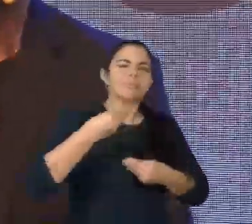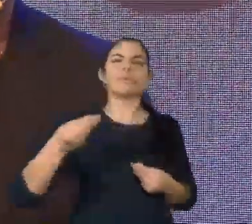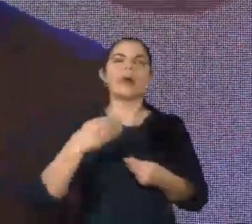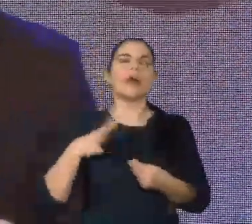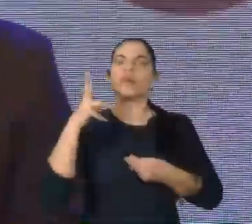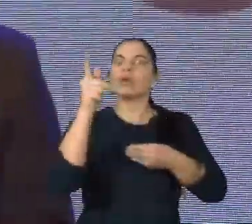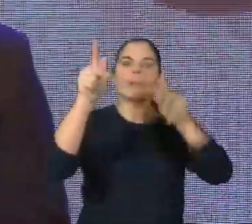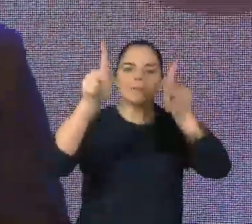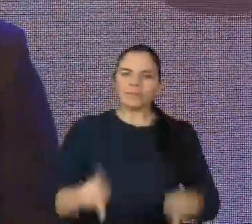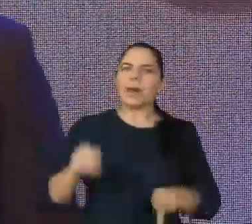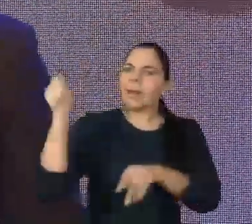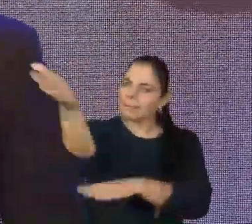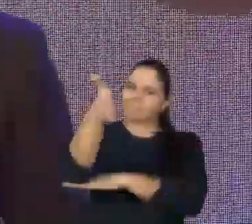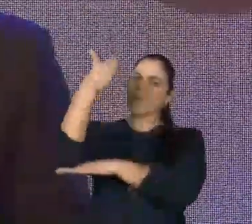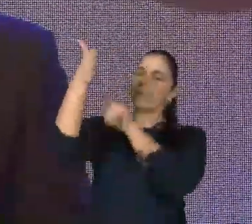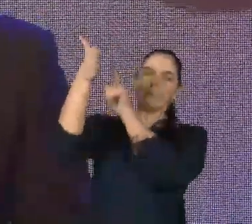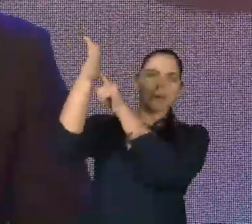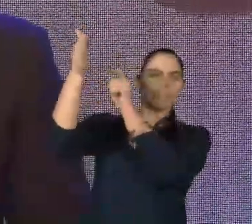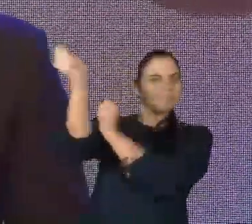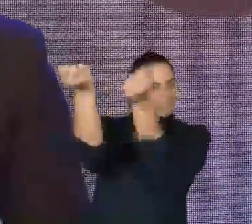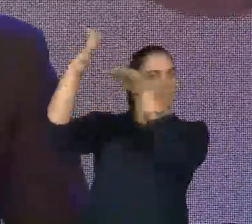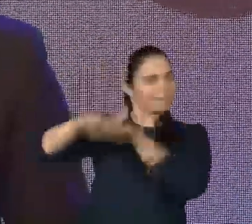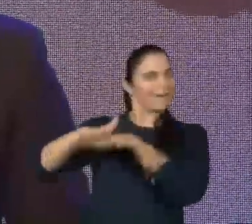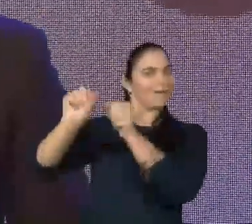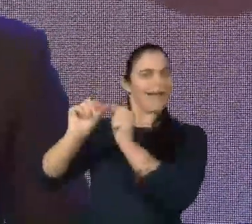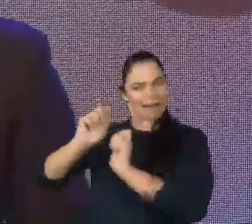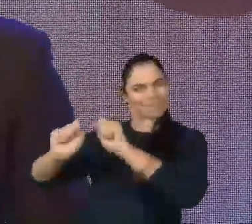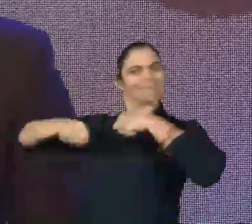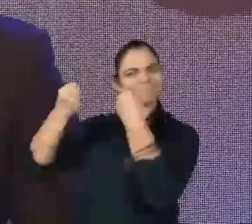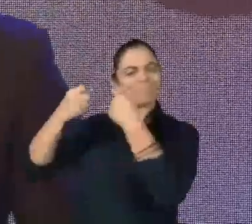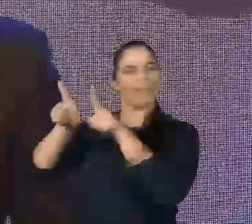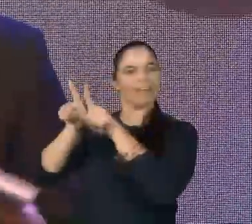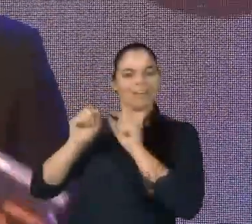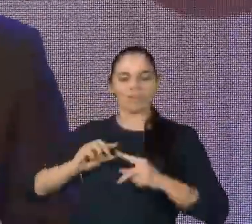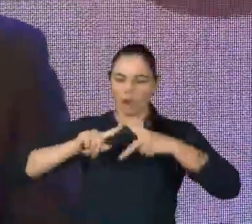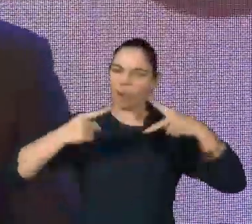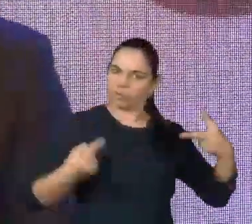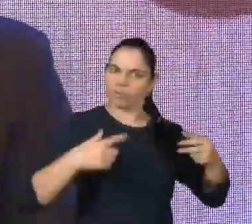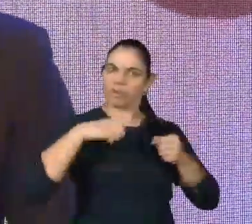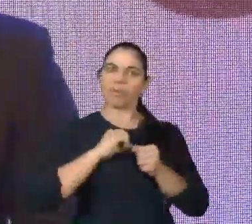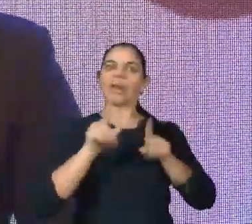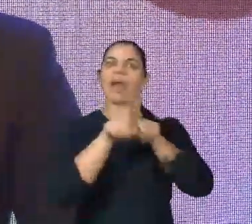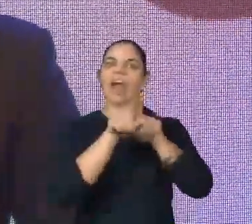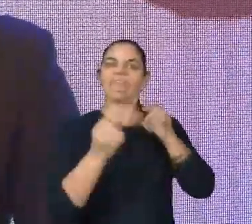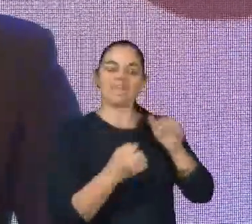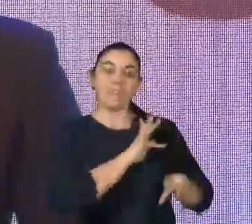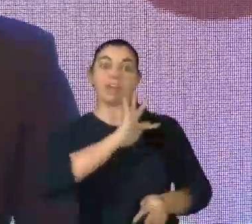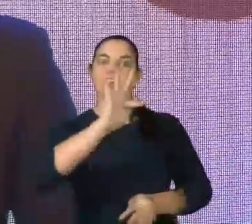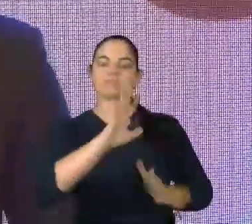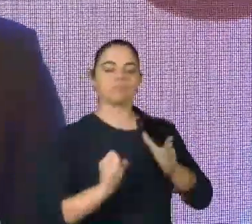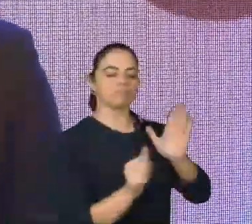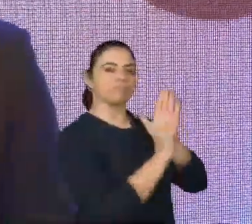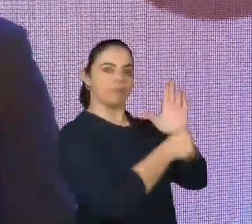os ativistas da inclusão social. Nós temos, dentro do projeto Cromossomo 21, a Federação DAU, que é uma entidade que